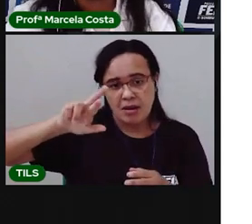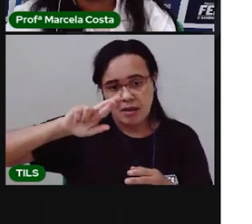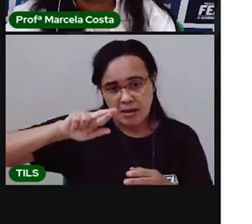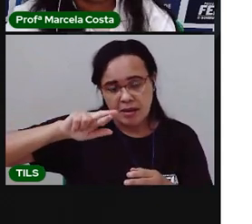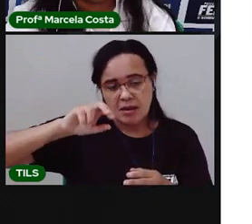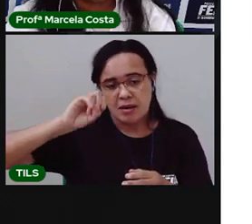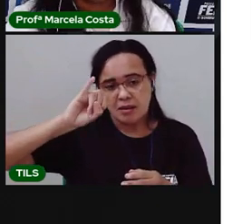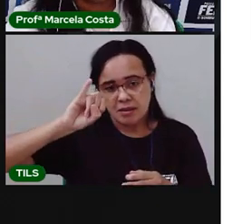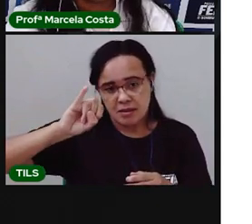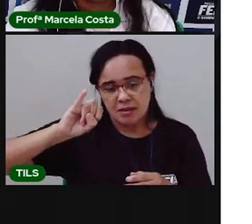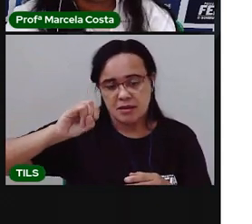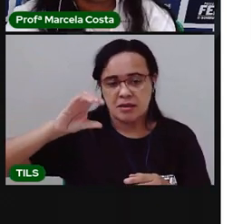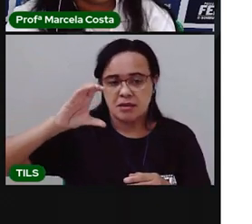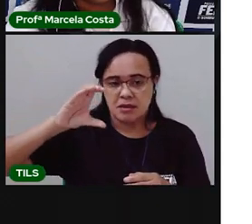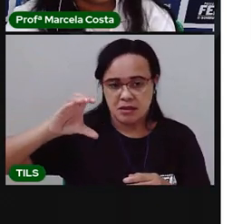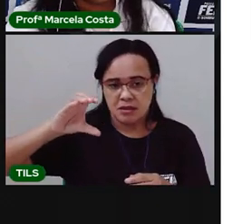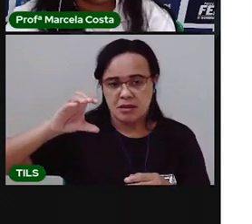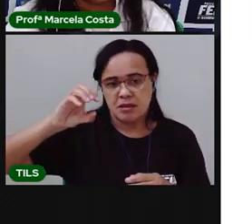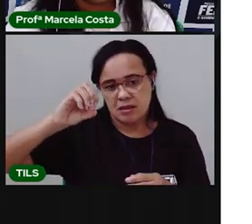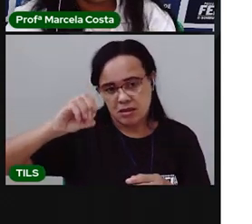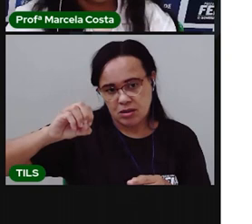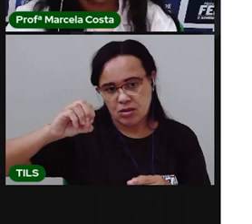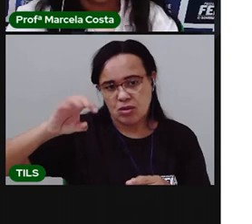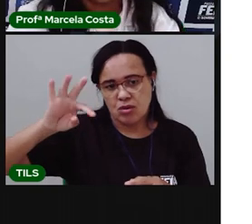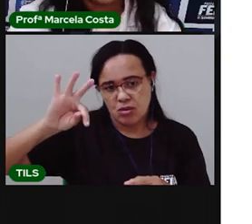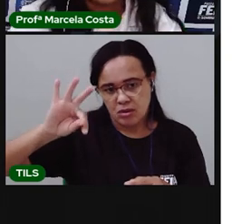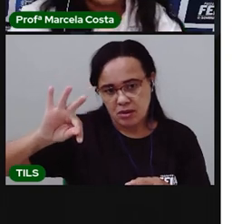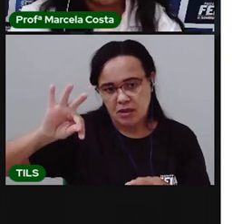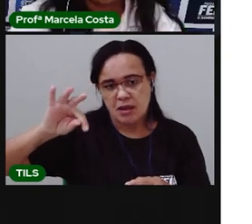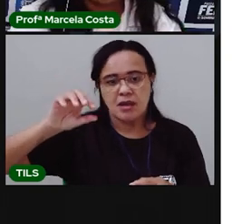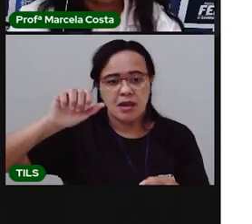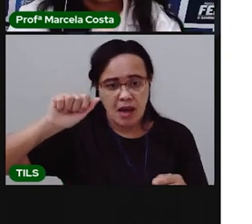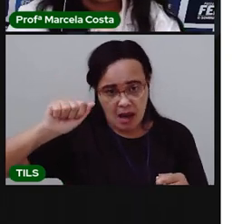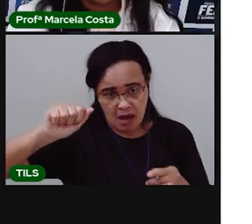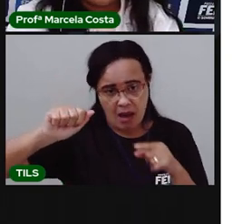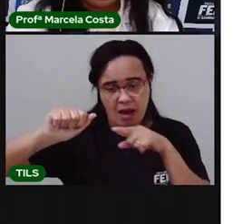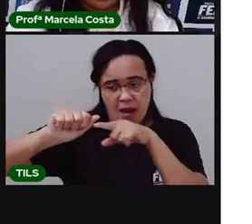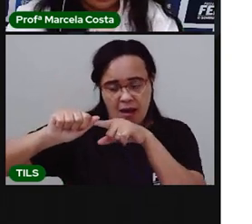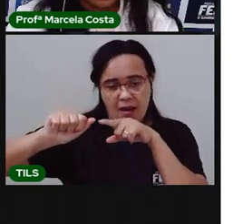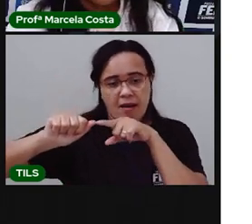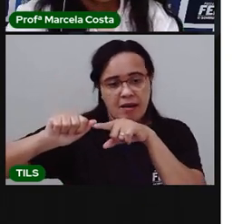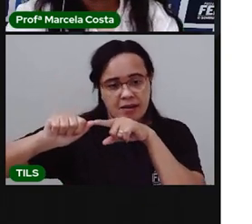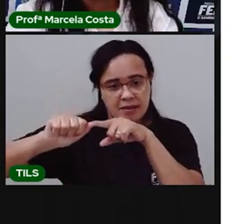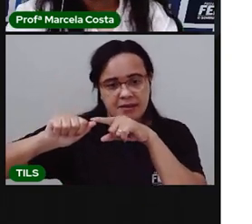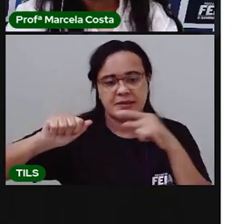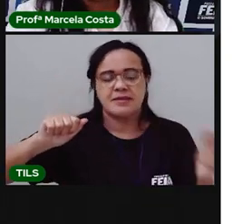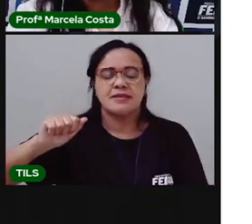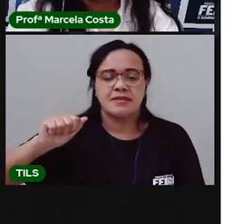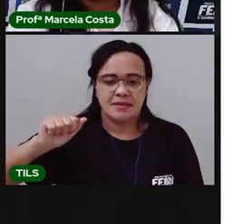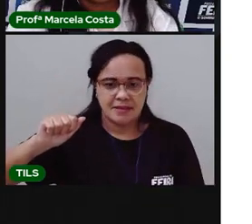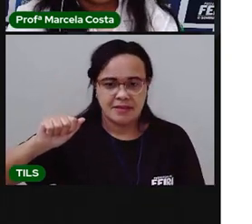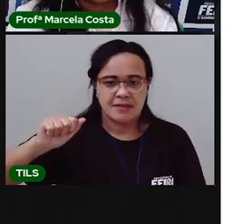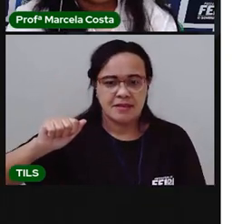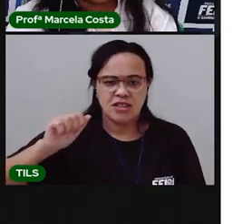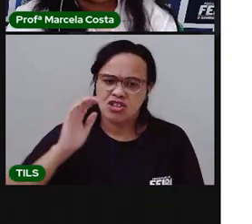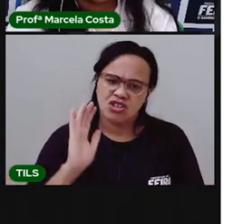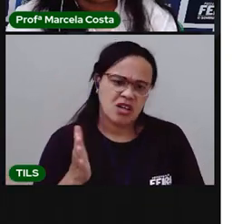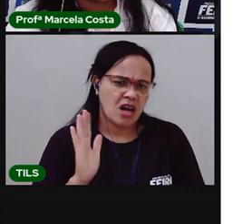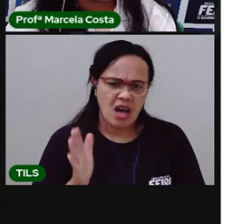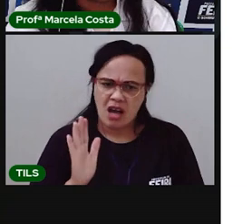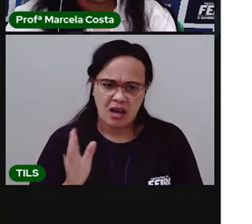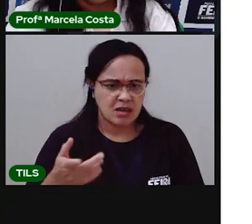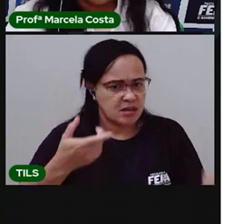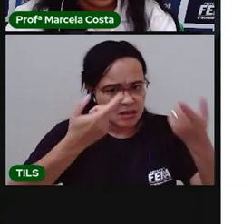o O, o T. E termina com a letra A. Mas o A já está aí.